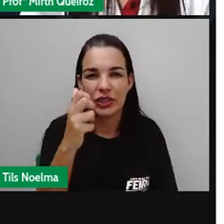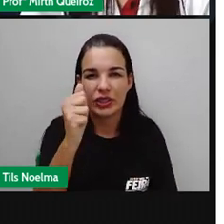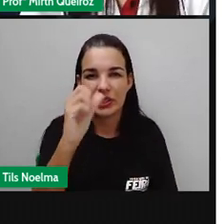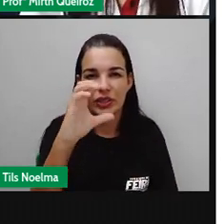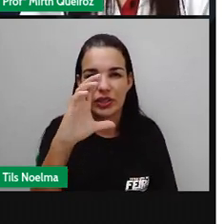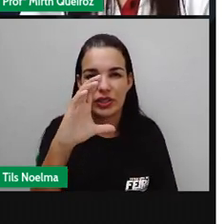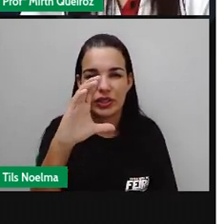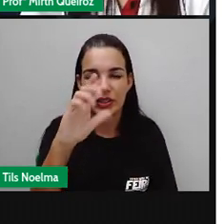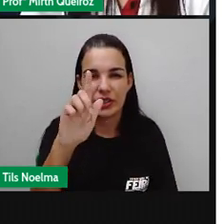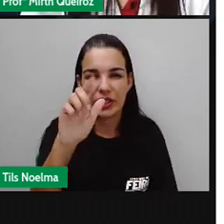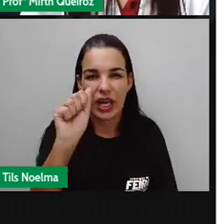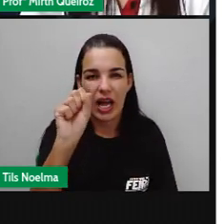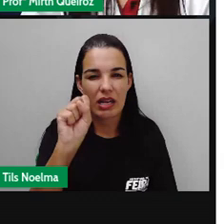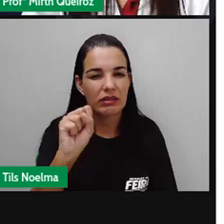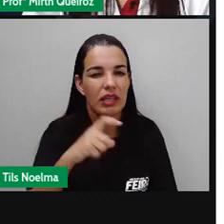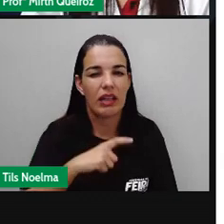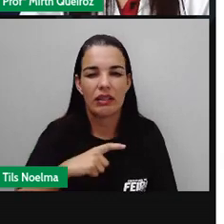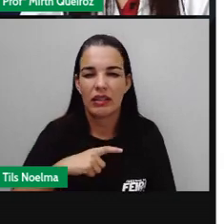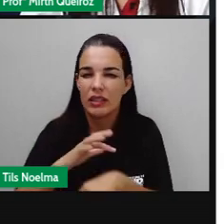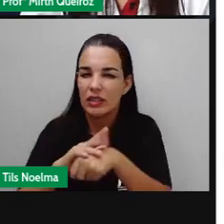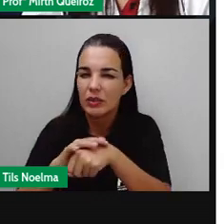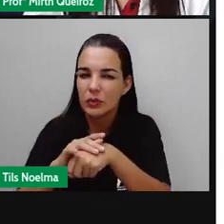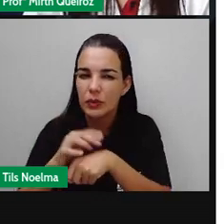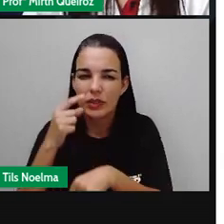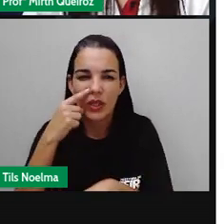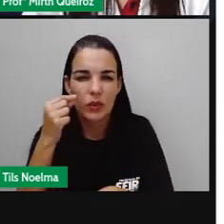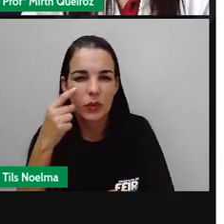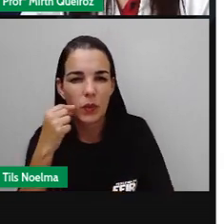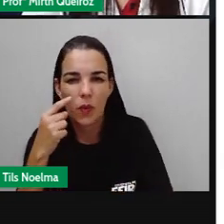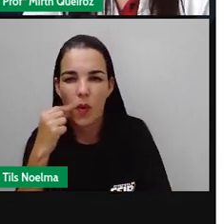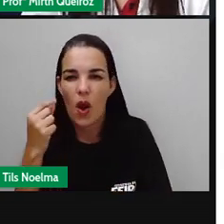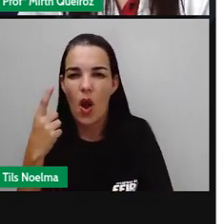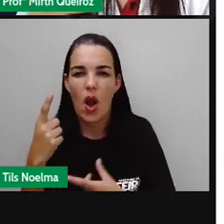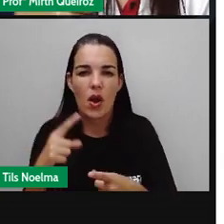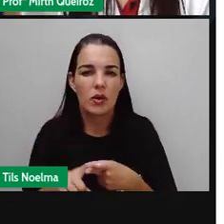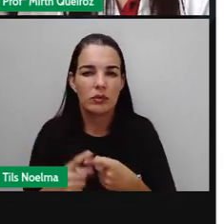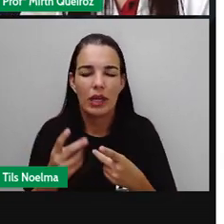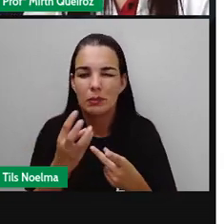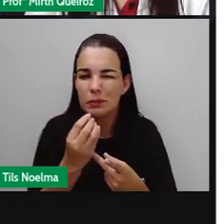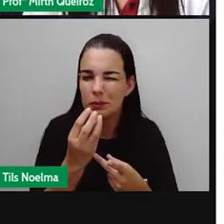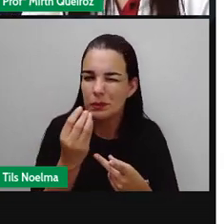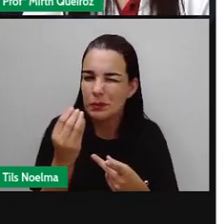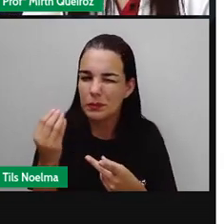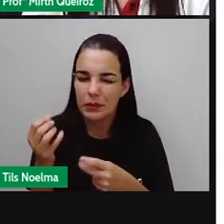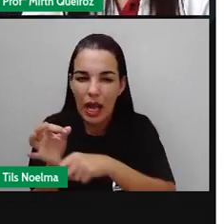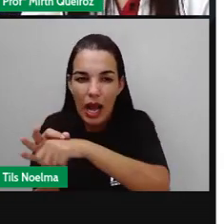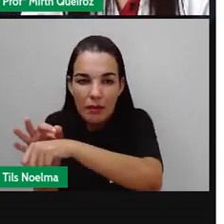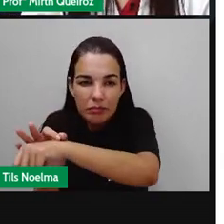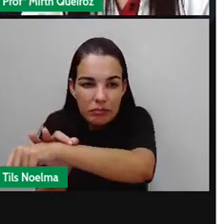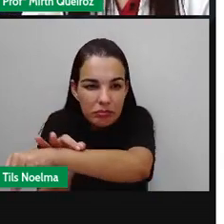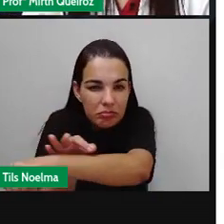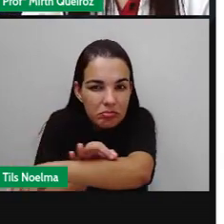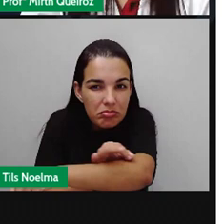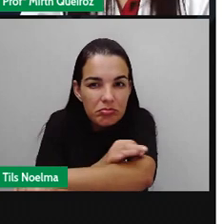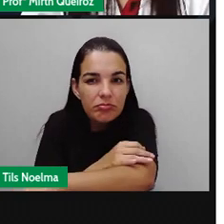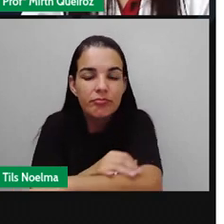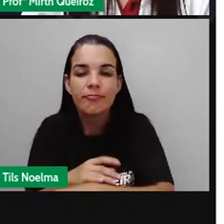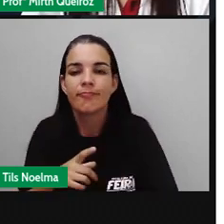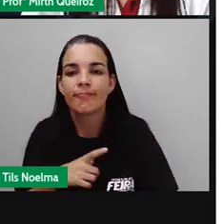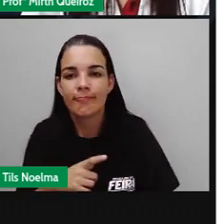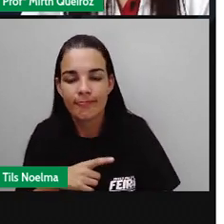amebíase, toxoplasmose, estossomose, ascaridias. Dentre várias outras doenças, nós temos aí